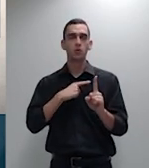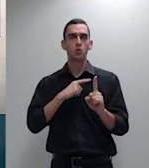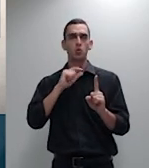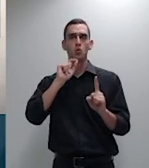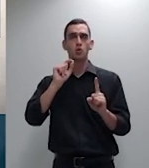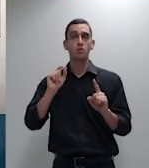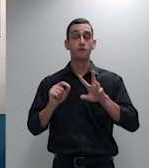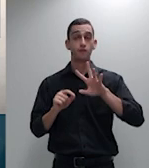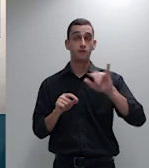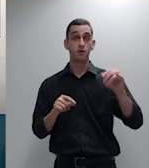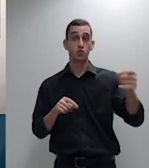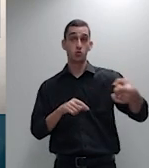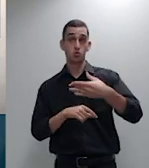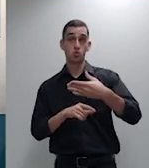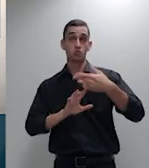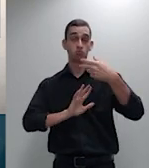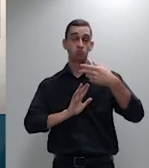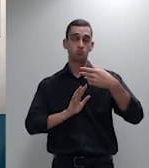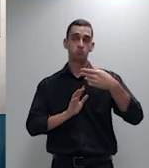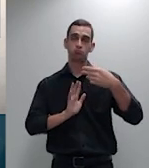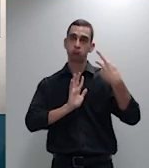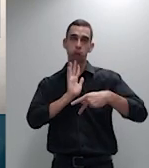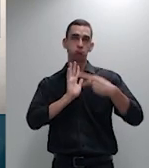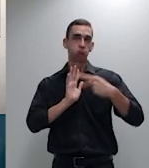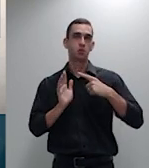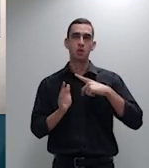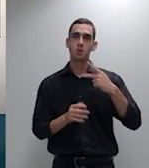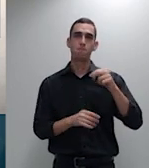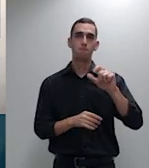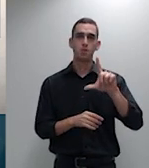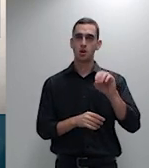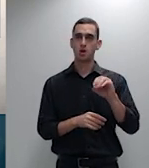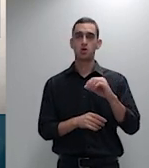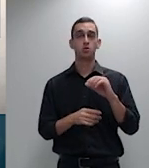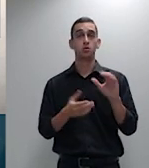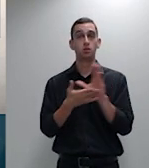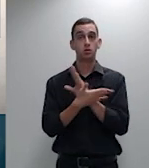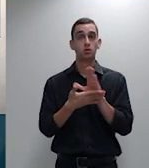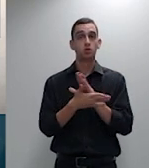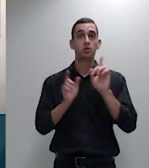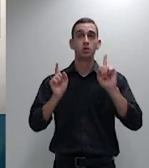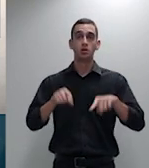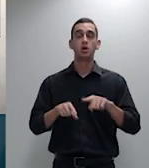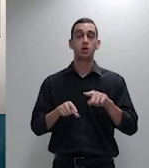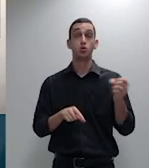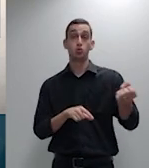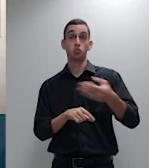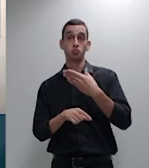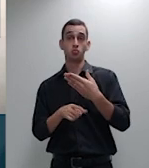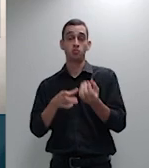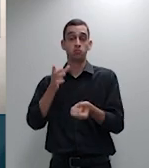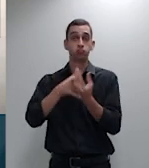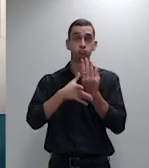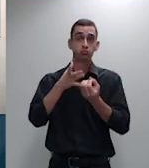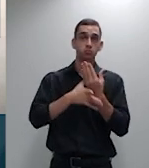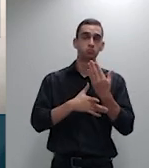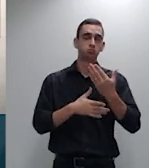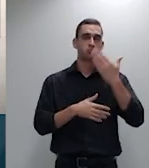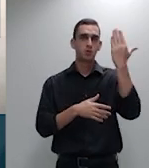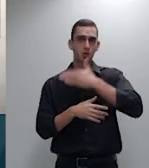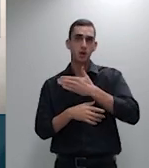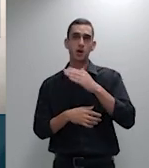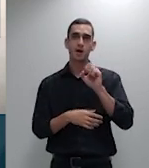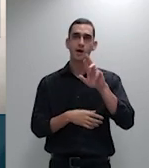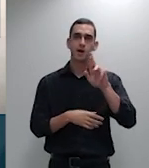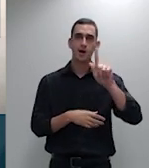brasileiro a teoria da carga dinâmica da prova sobre a teoria da carga dinâmica da prova confiram-se